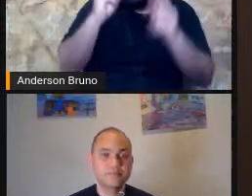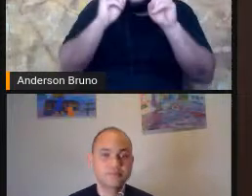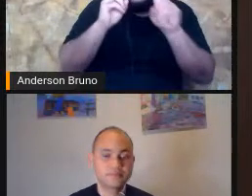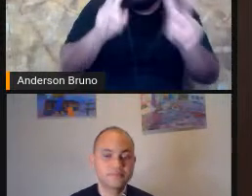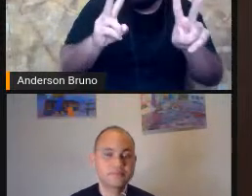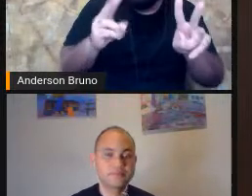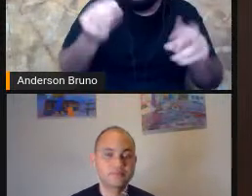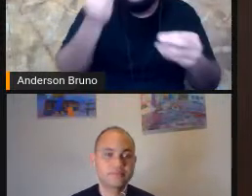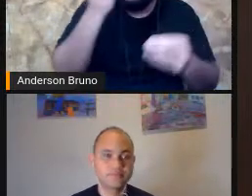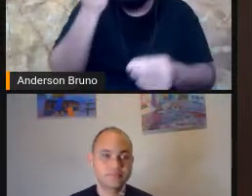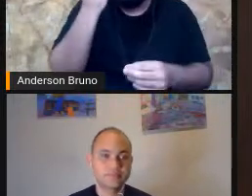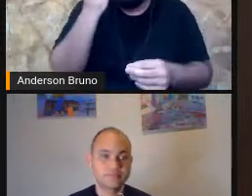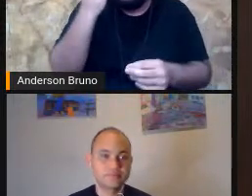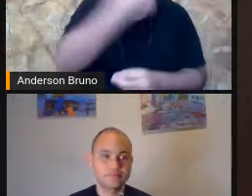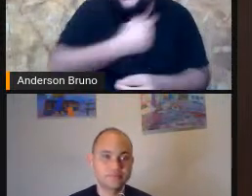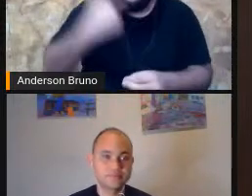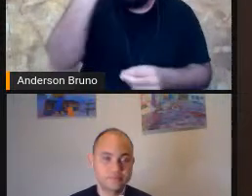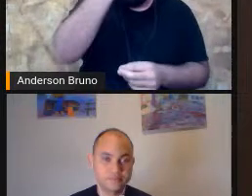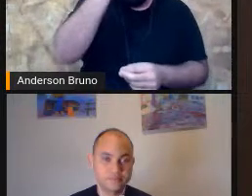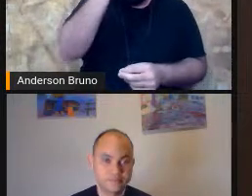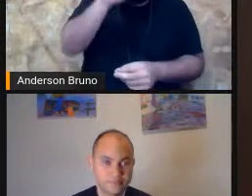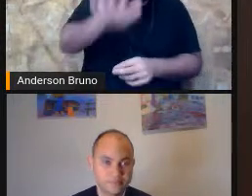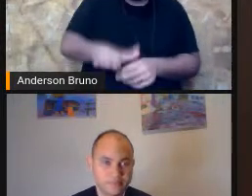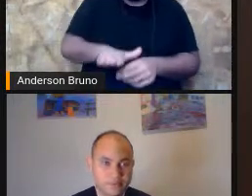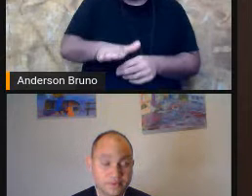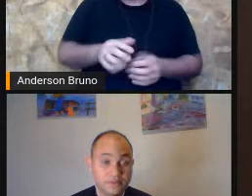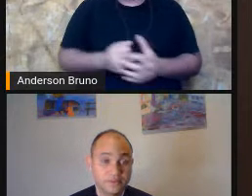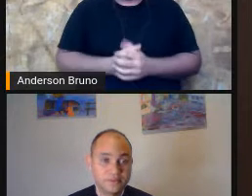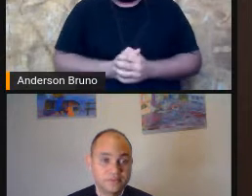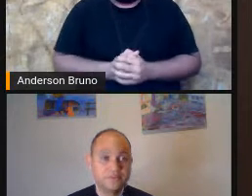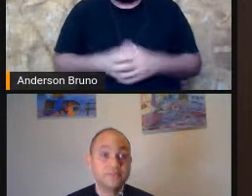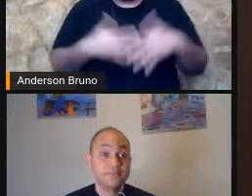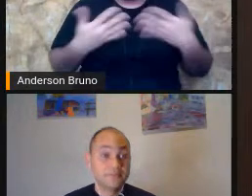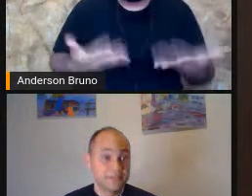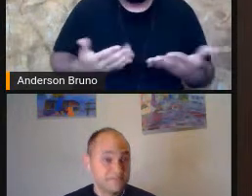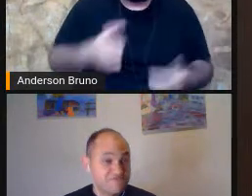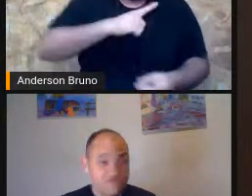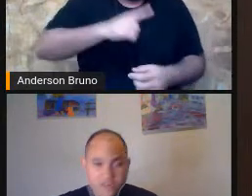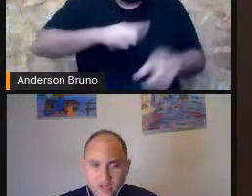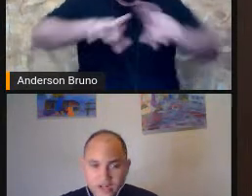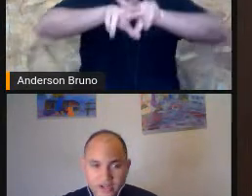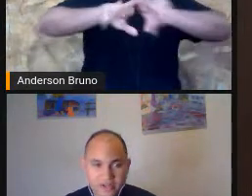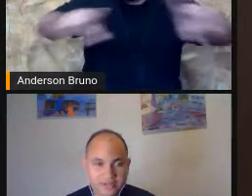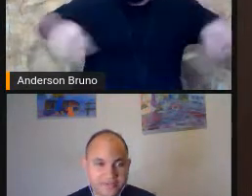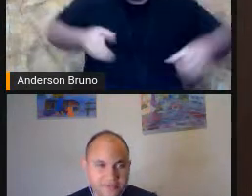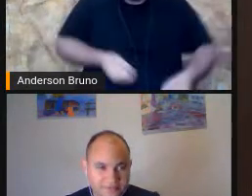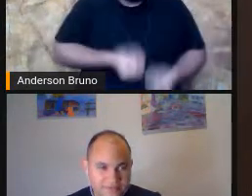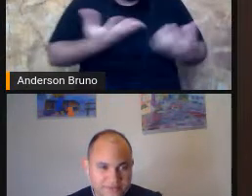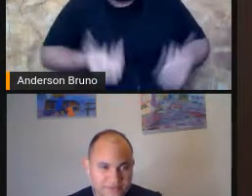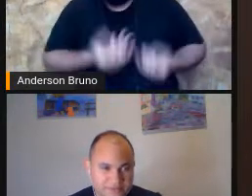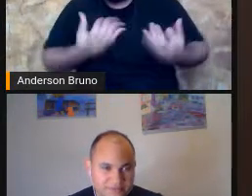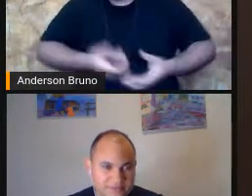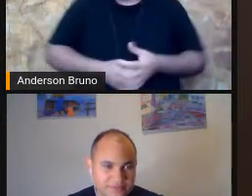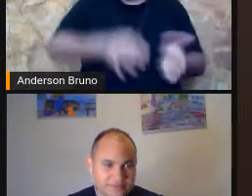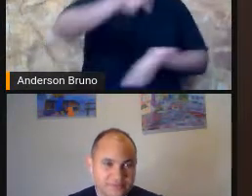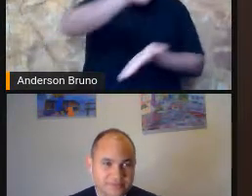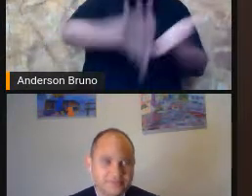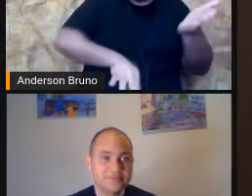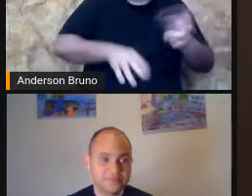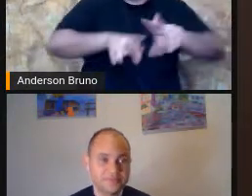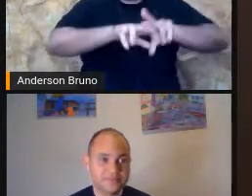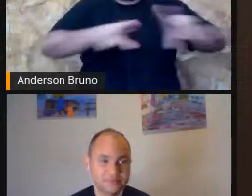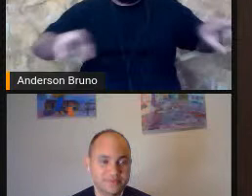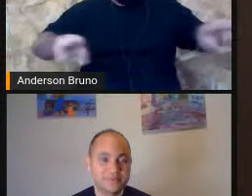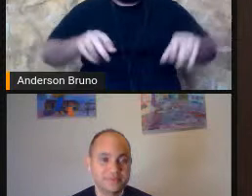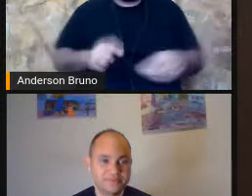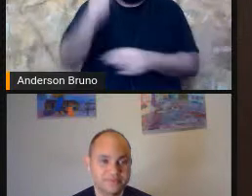sou na tarde rara Então, existem muitos poemas Muitos textos, contos também Do Jorge Luiz